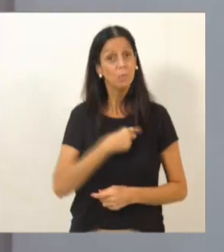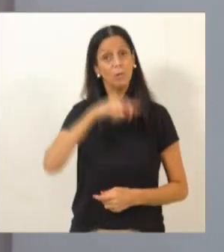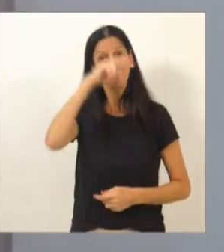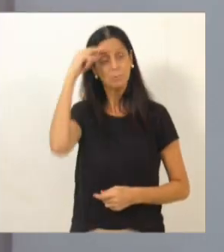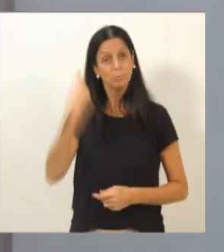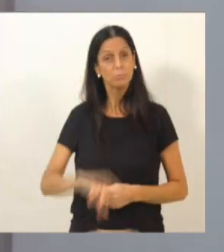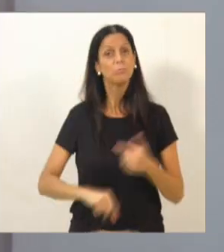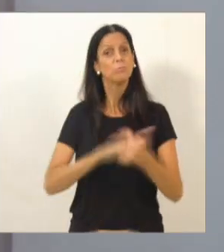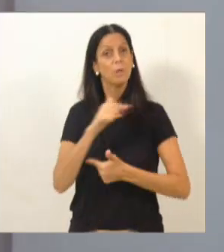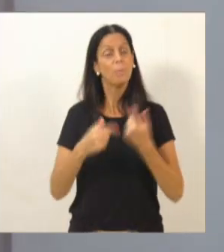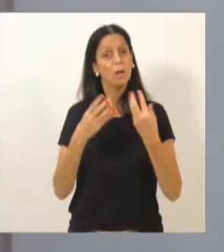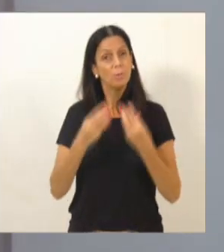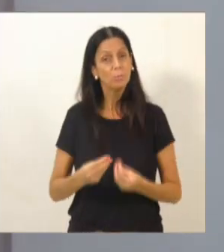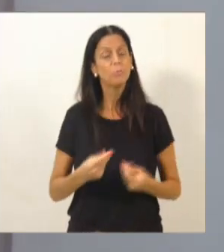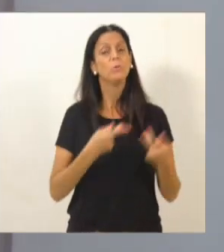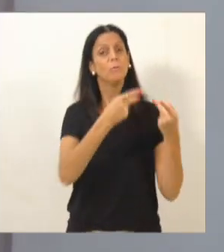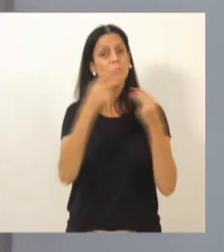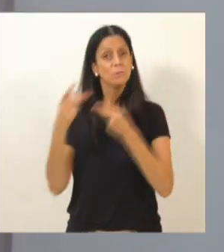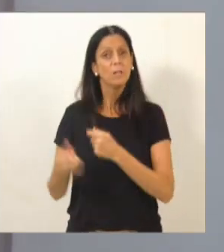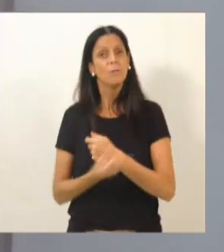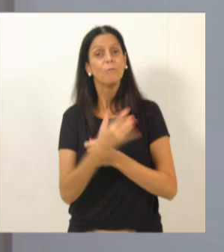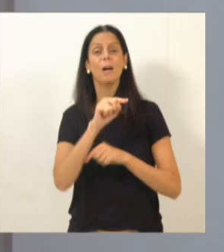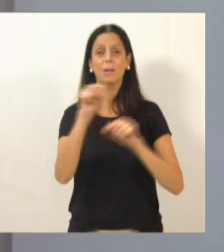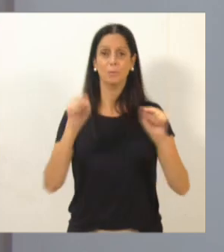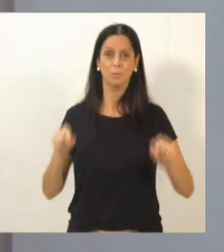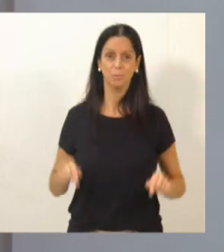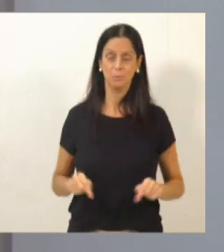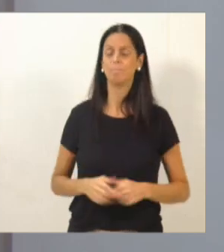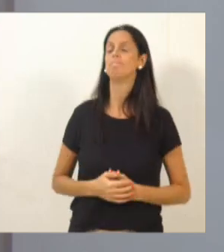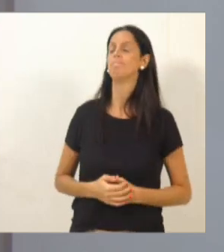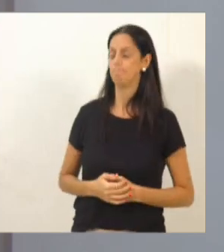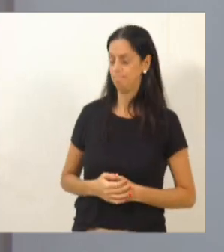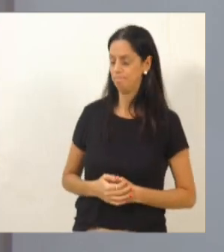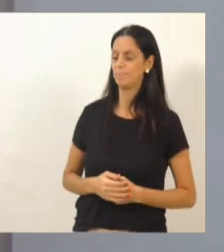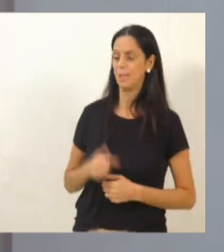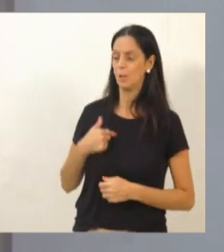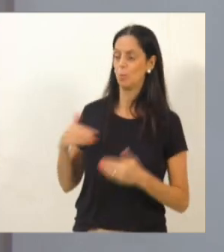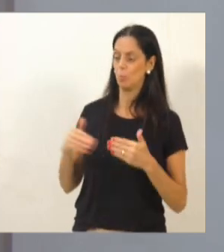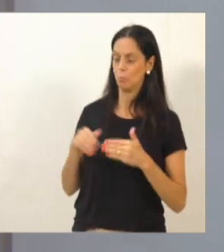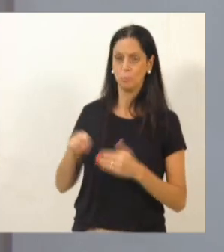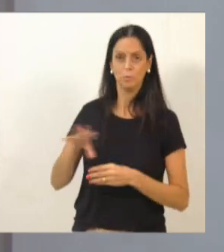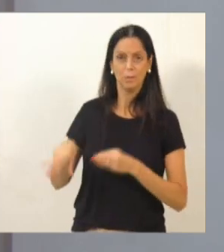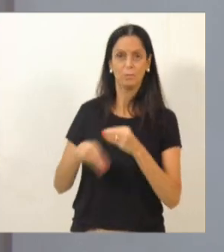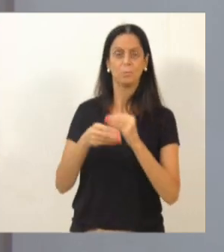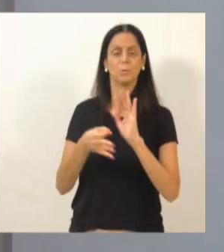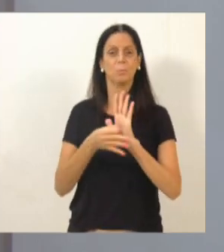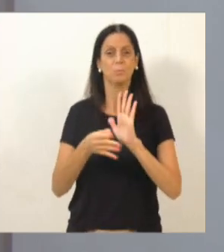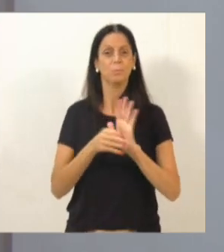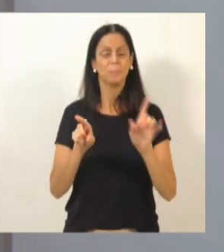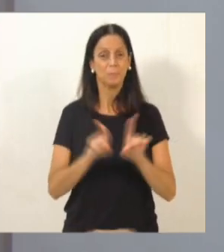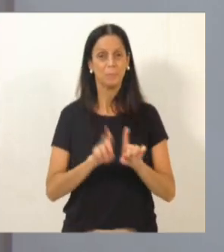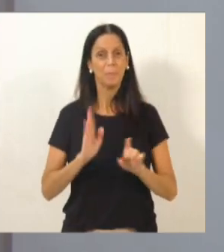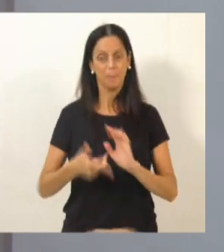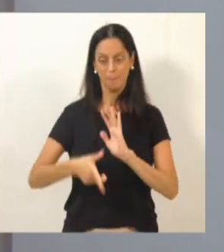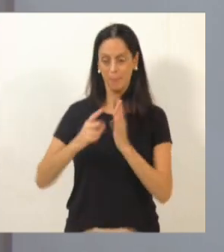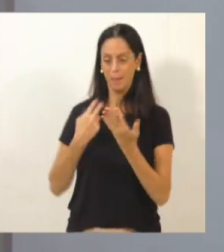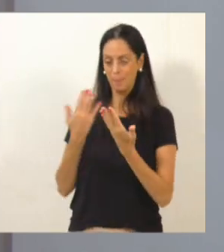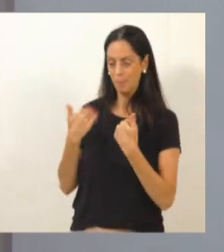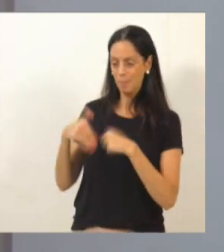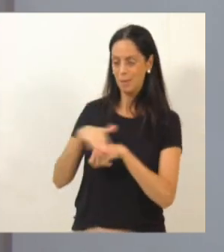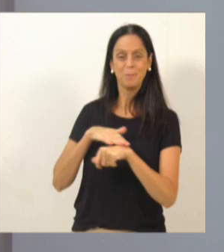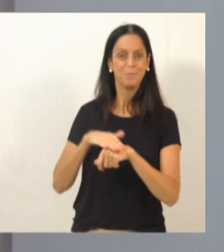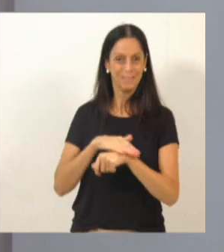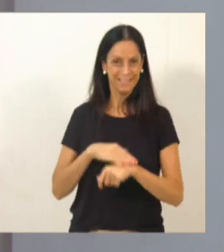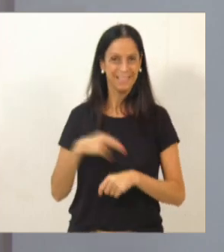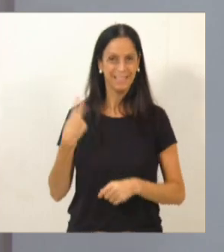aqui a sua fala. Inclusive, a citar também, achei muito, inclusive falei com a vereadora Cris, muito interessante esse comentário que teve ontem,